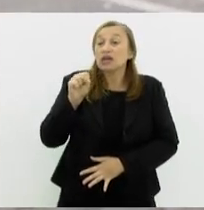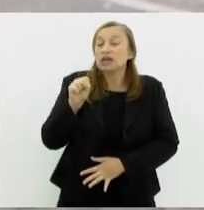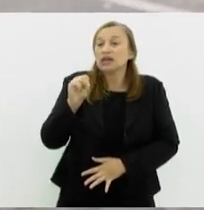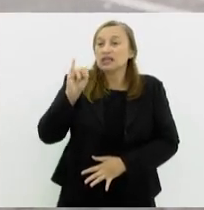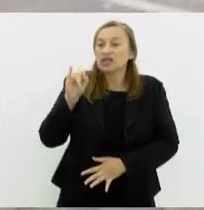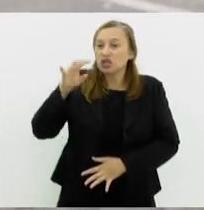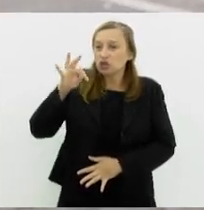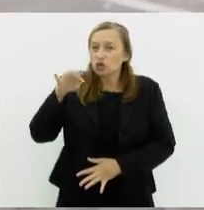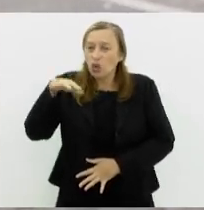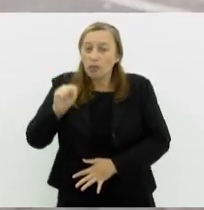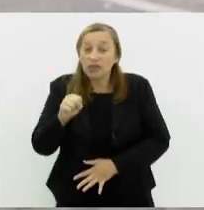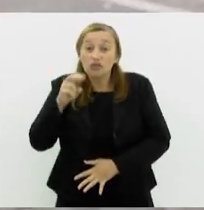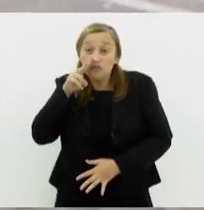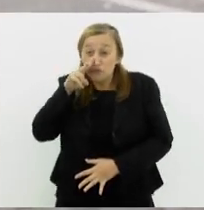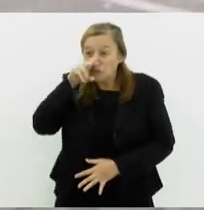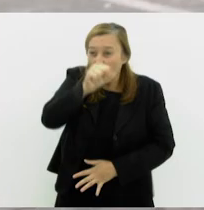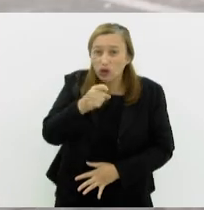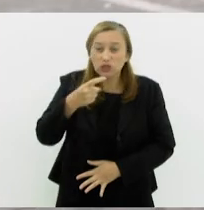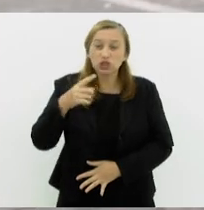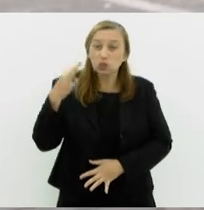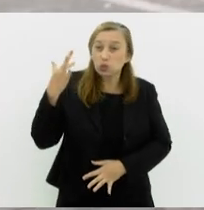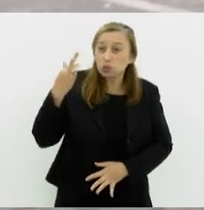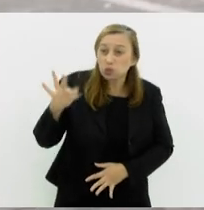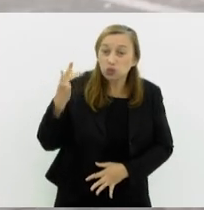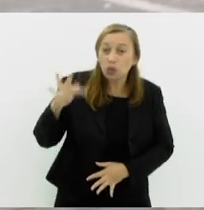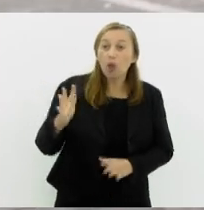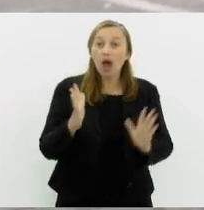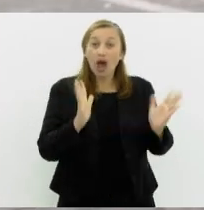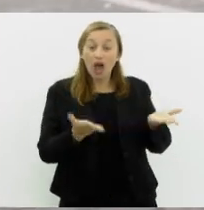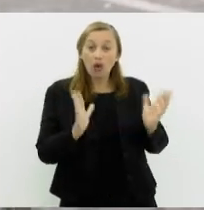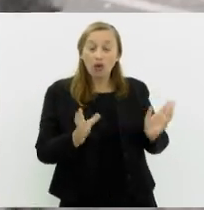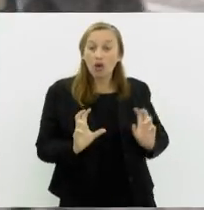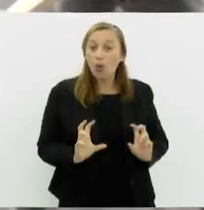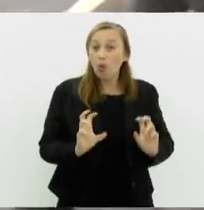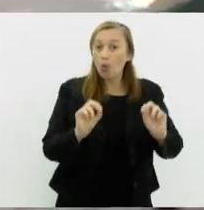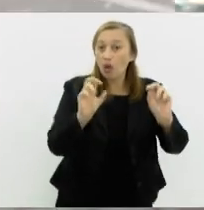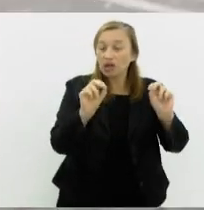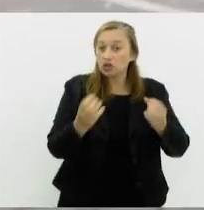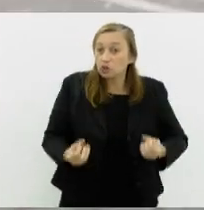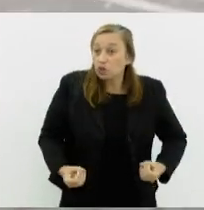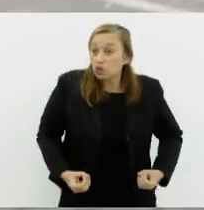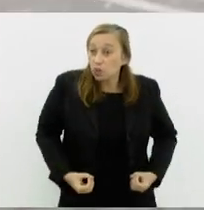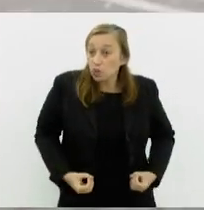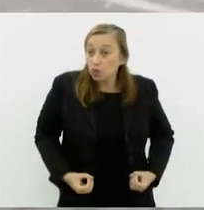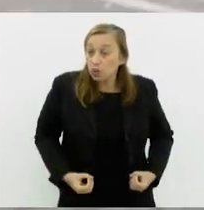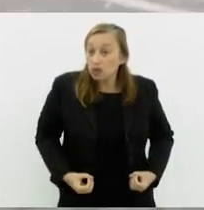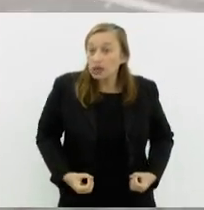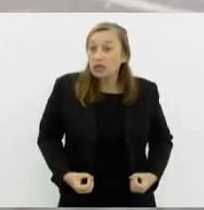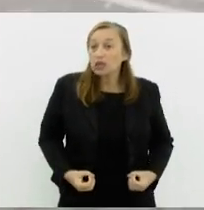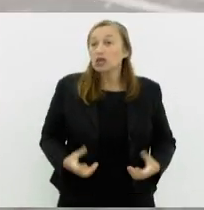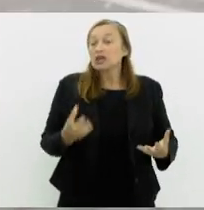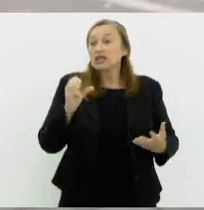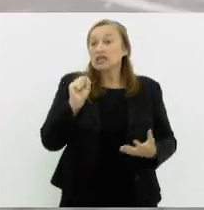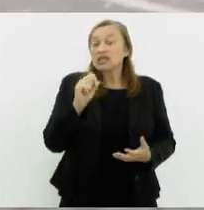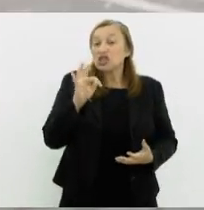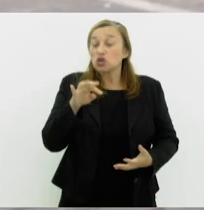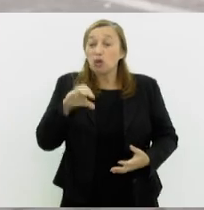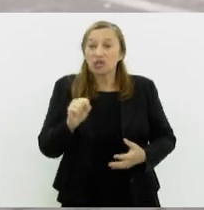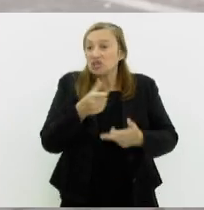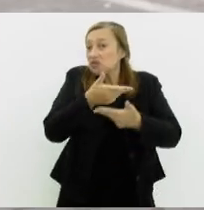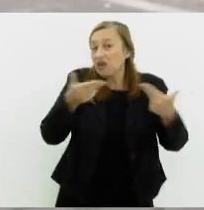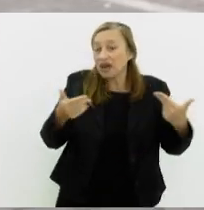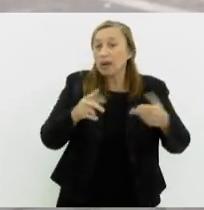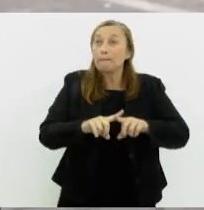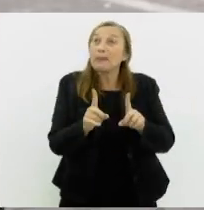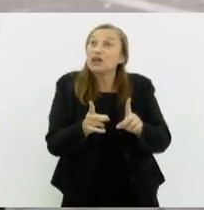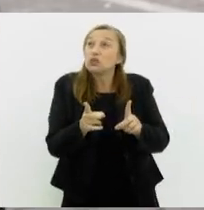à dor intensa. Relacionados agora ao câncer de colo de útero, os sintomas são diversos. Mas o